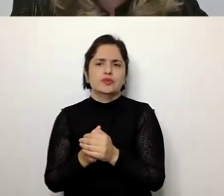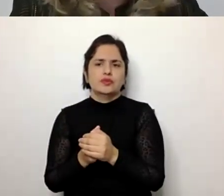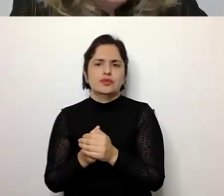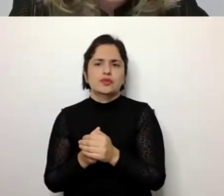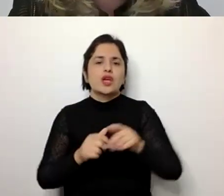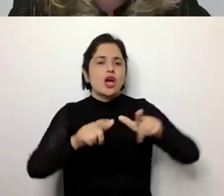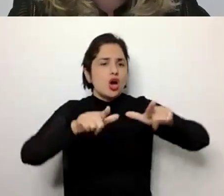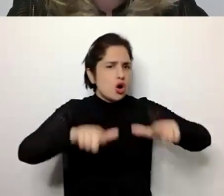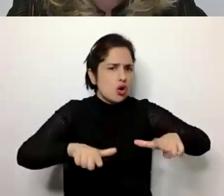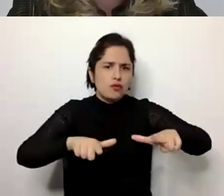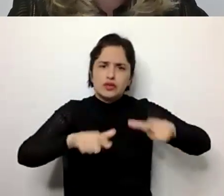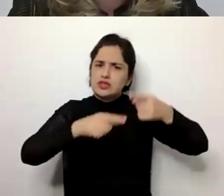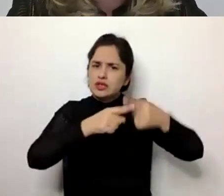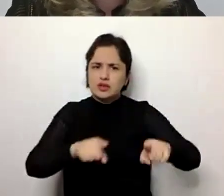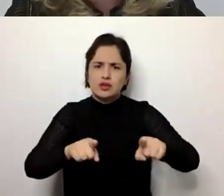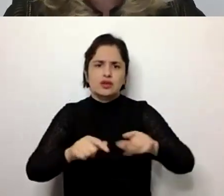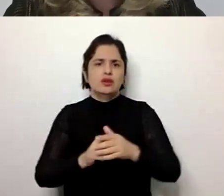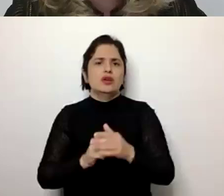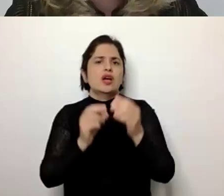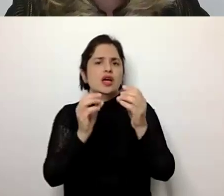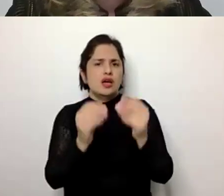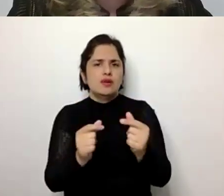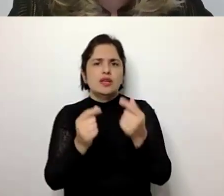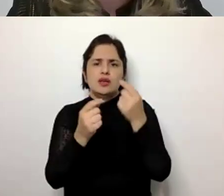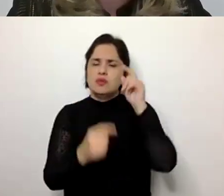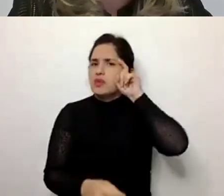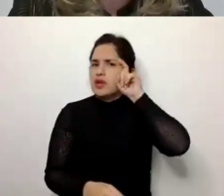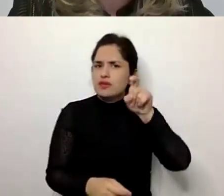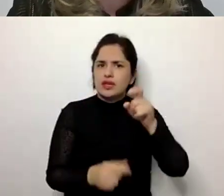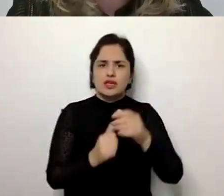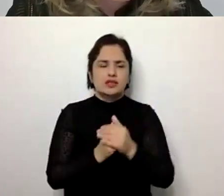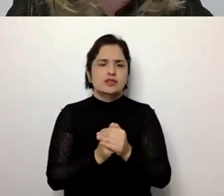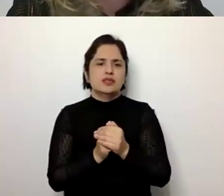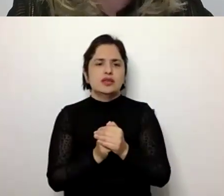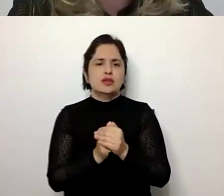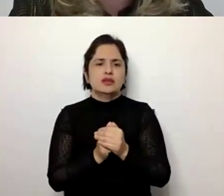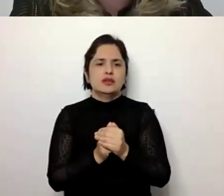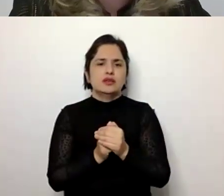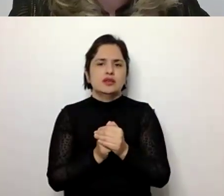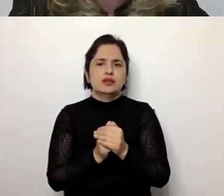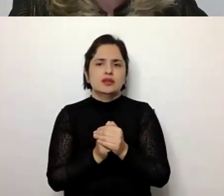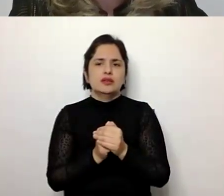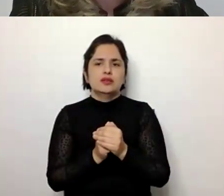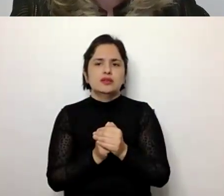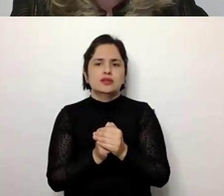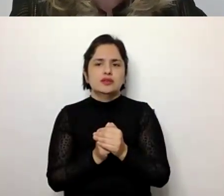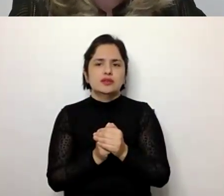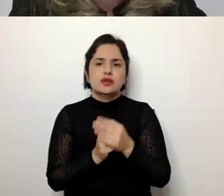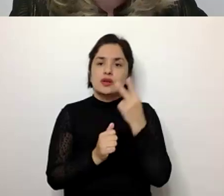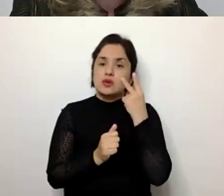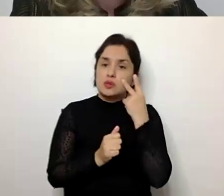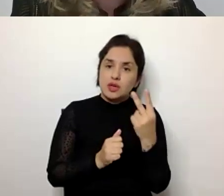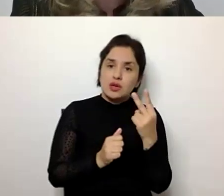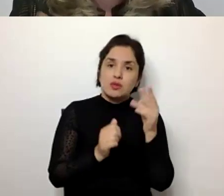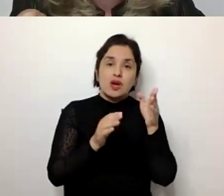oficinas diversas de acordo com as habilidades e preferências, e nessa questão das oficinas, a gente muitas vezes vê o idoso sempre fazendo